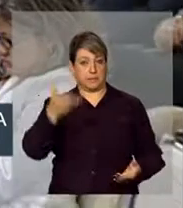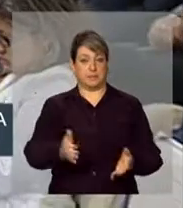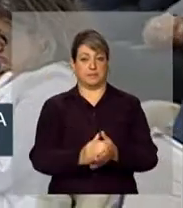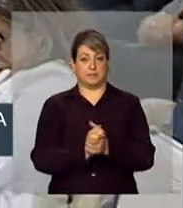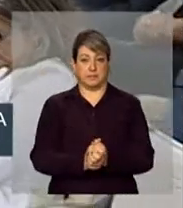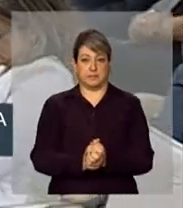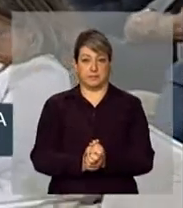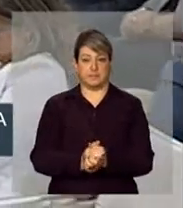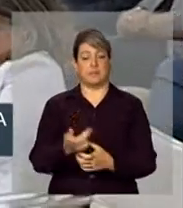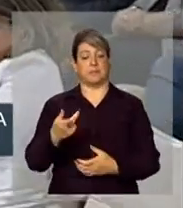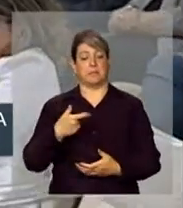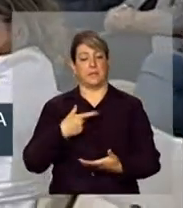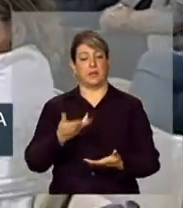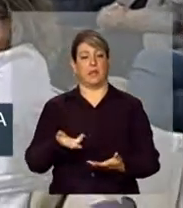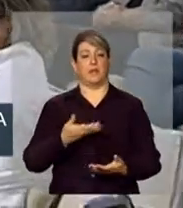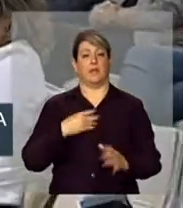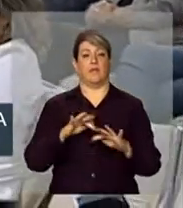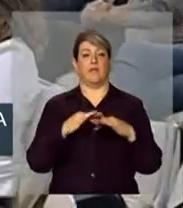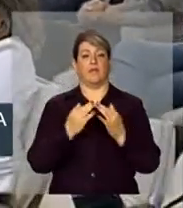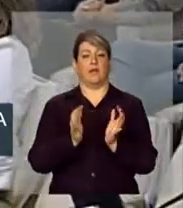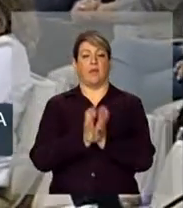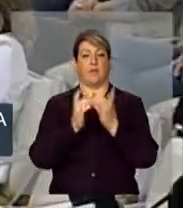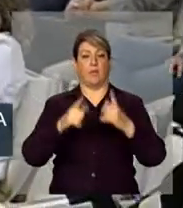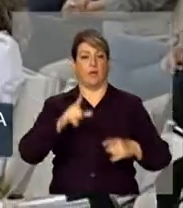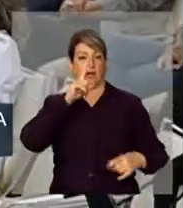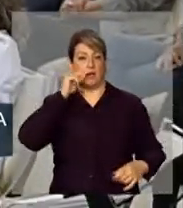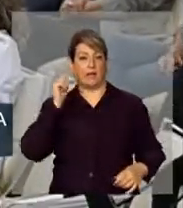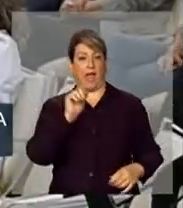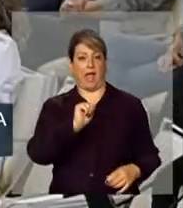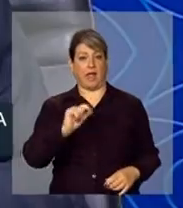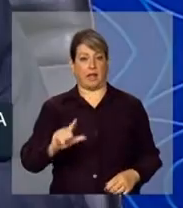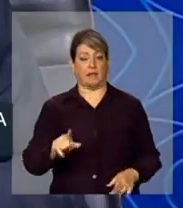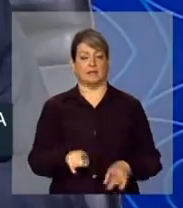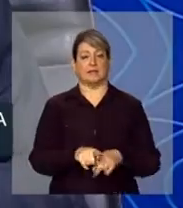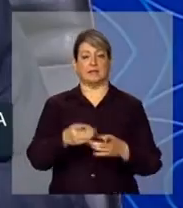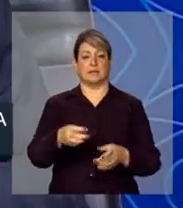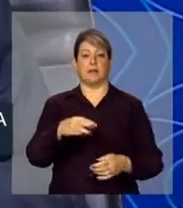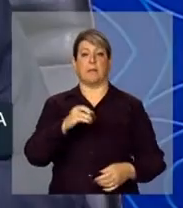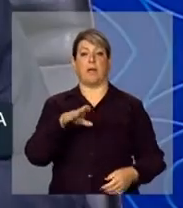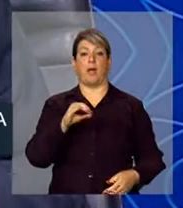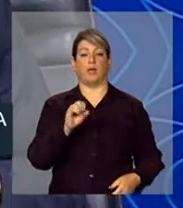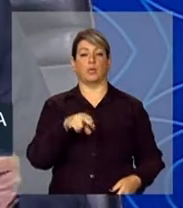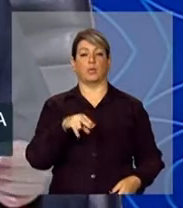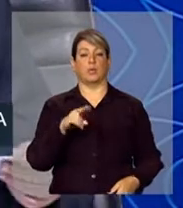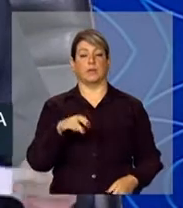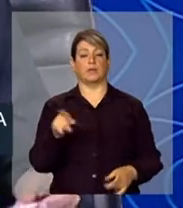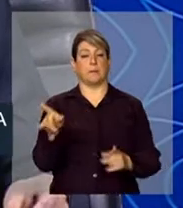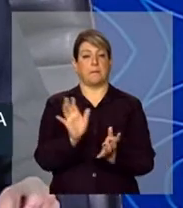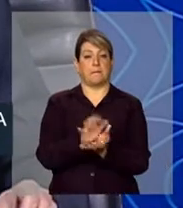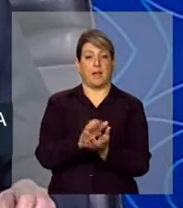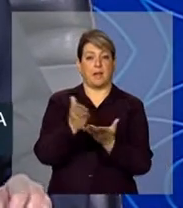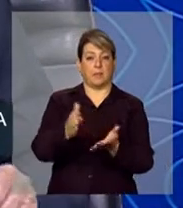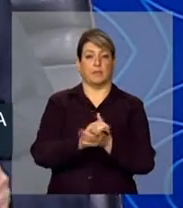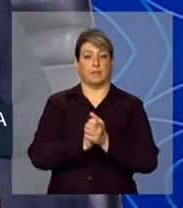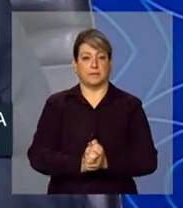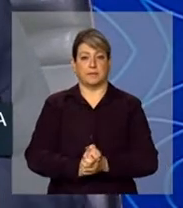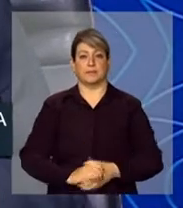meu parente lá das Alagoas, Prezado Marcos Nunes, de Pernambuco,